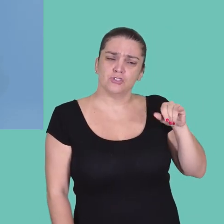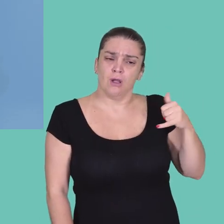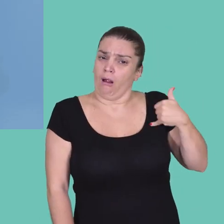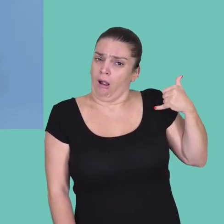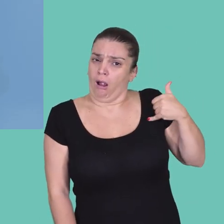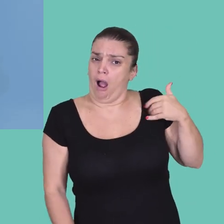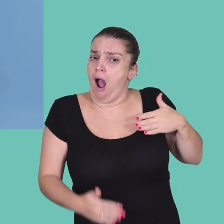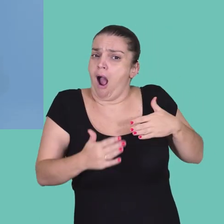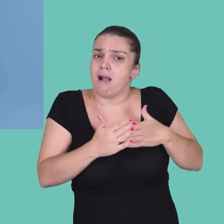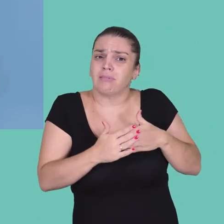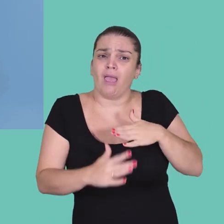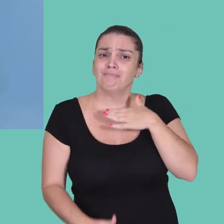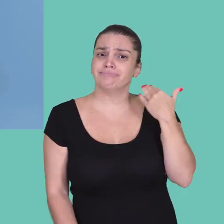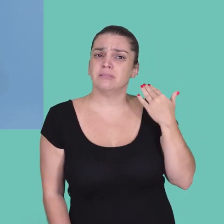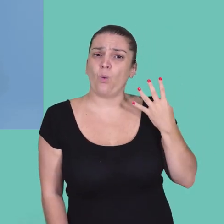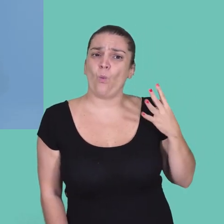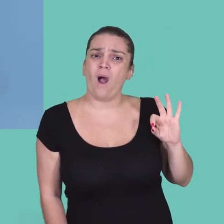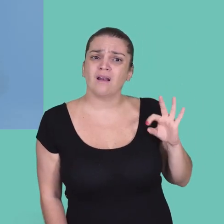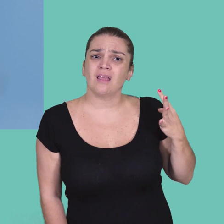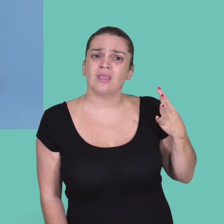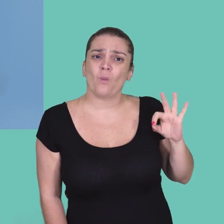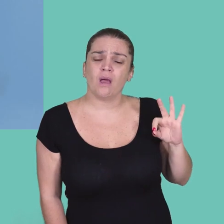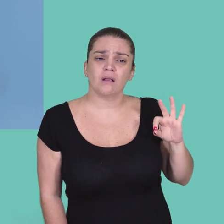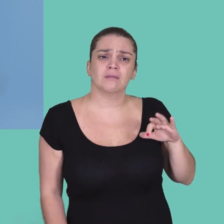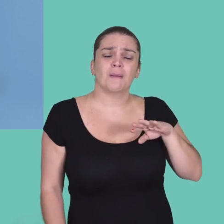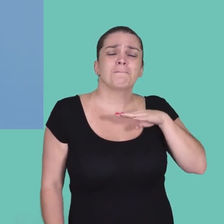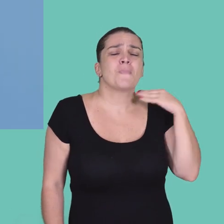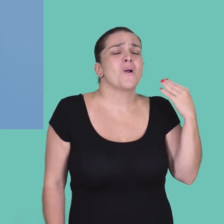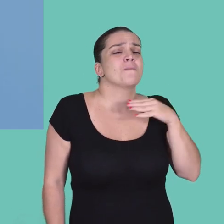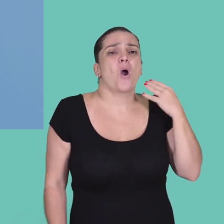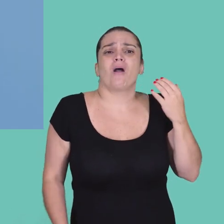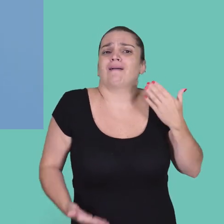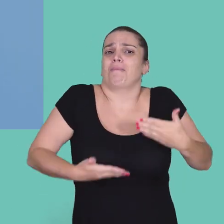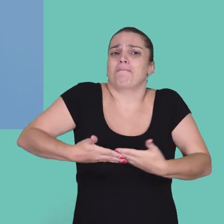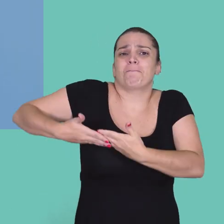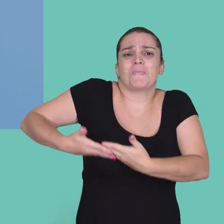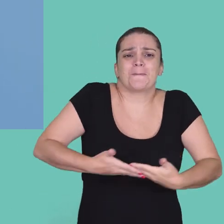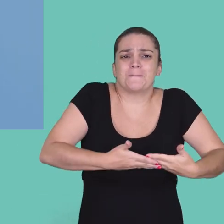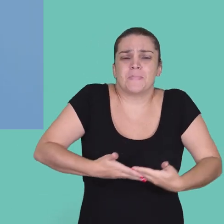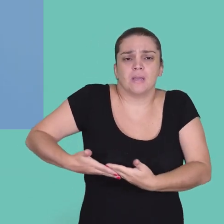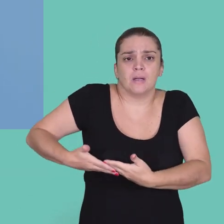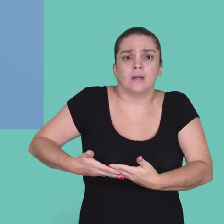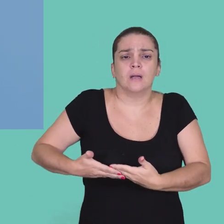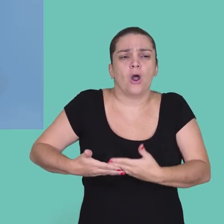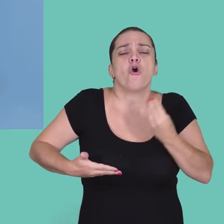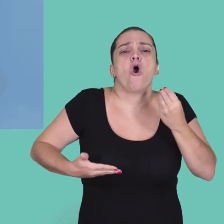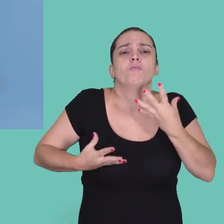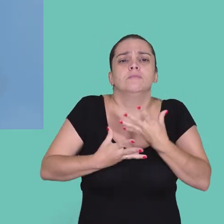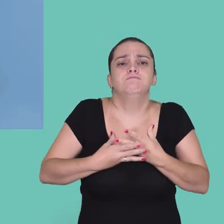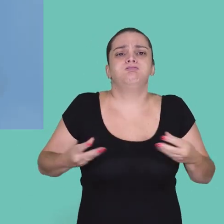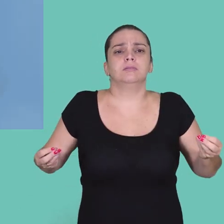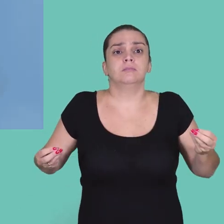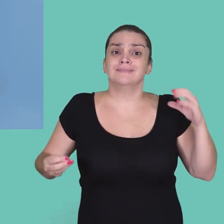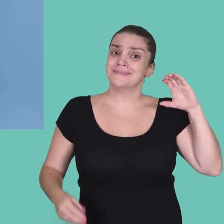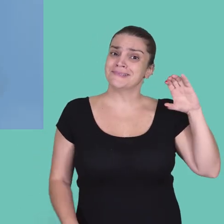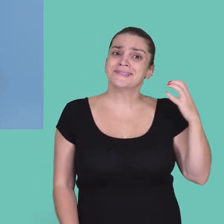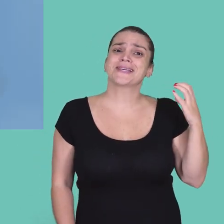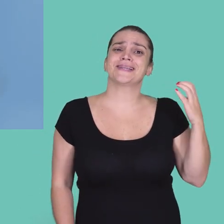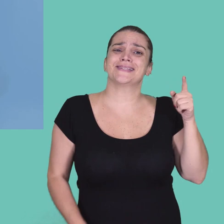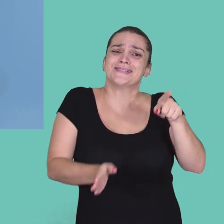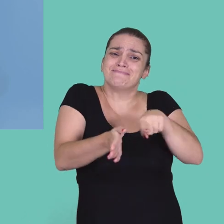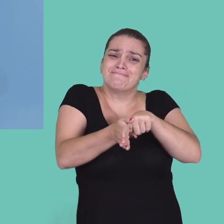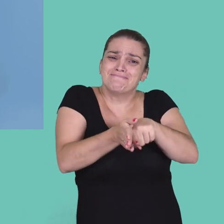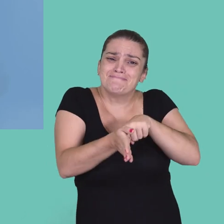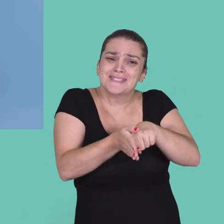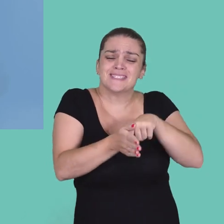máxima que as pessoas viviam eram os 40 e poucos anos e que nós tínhamos uma brutal mortalidade infantil. Foi a ciência que conquistou o